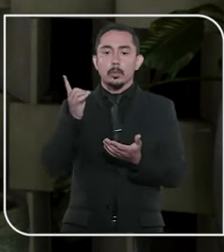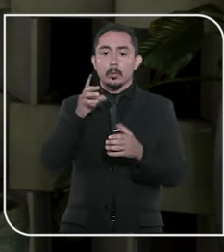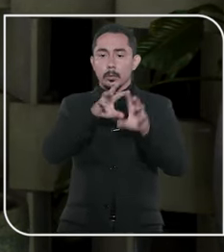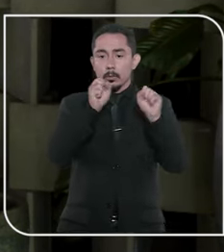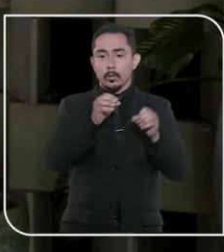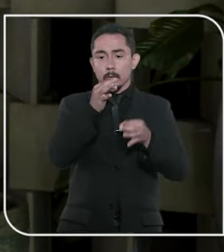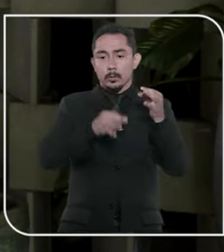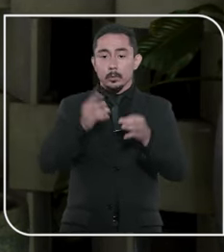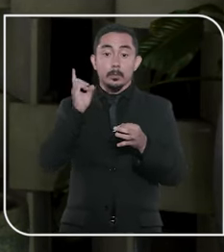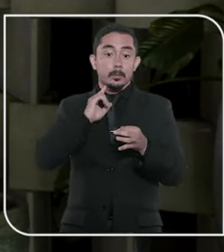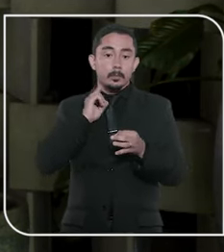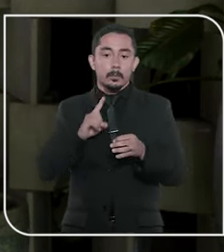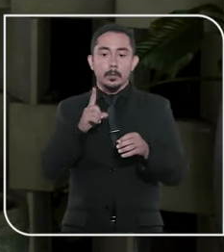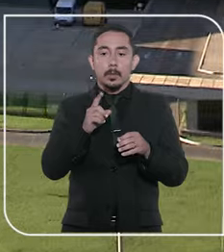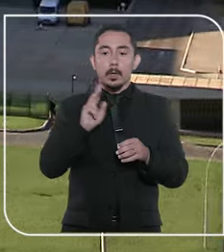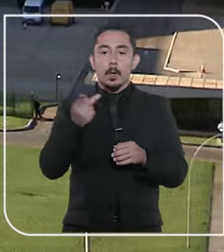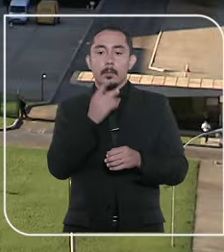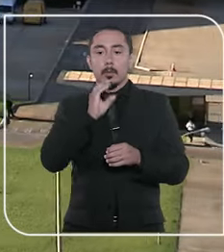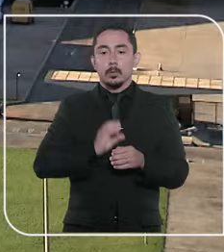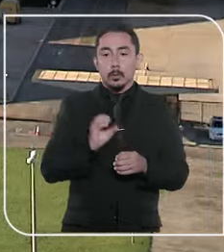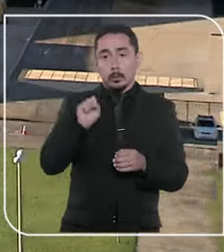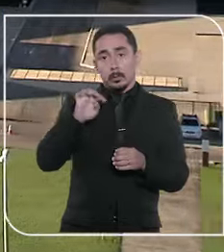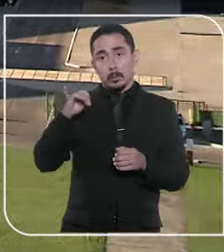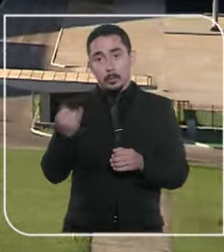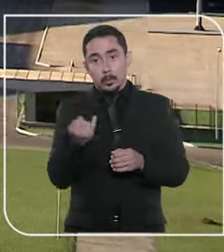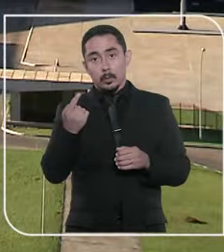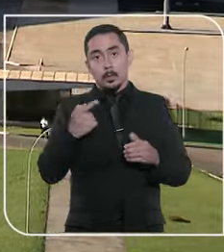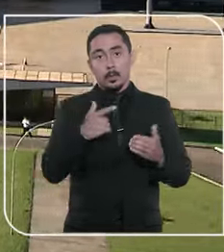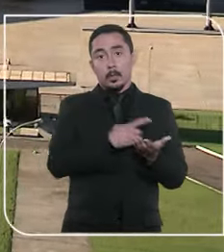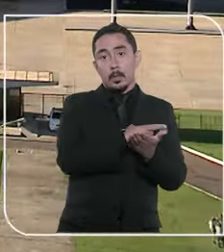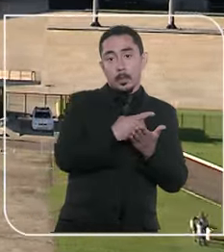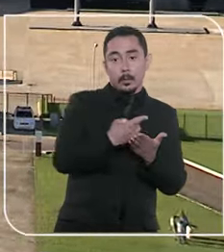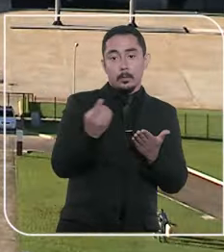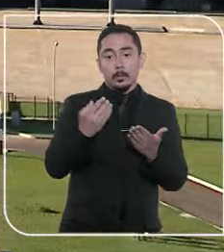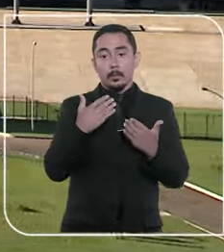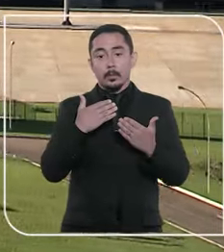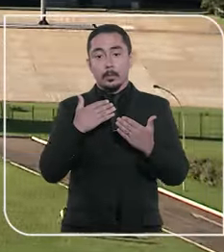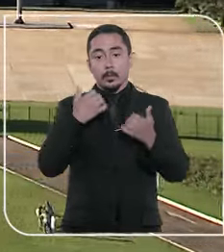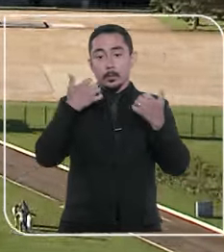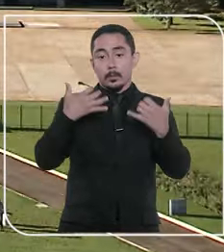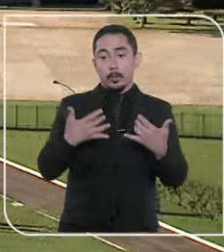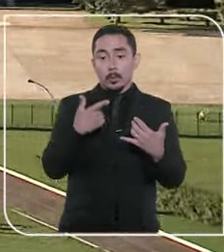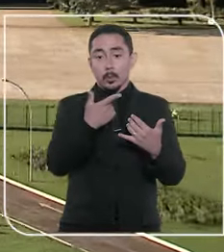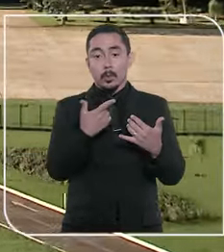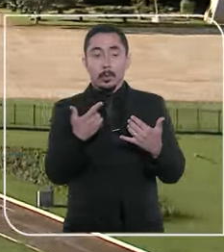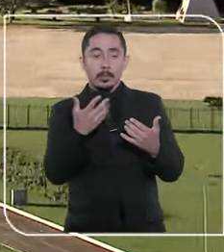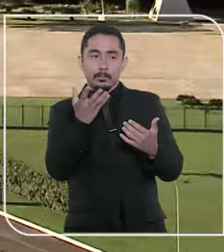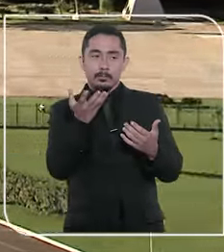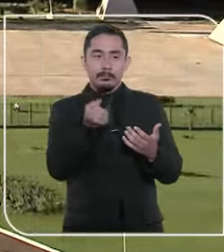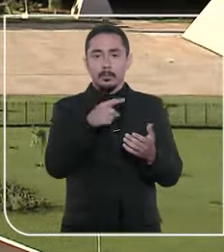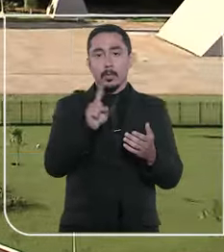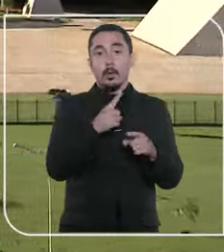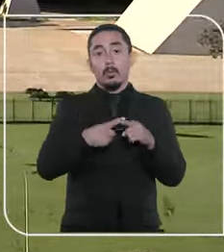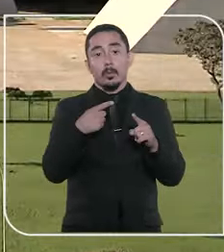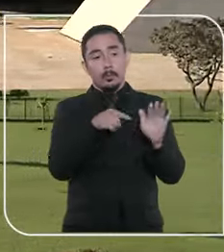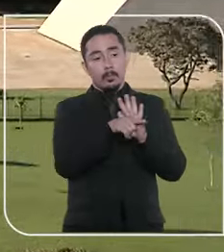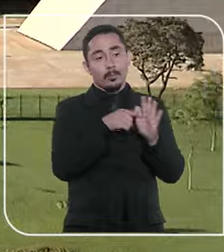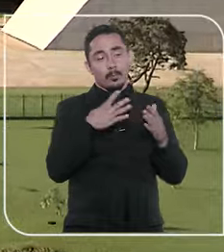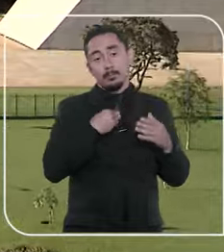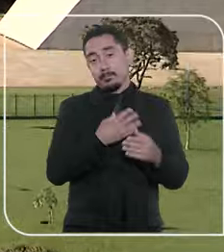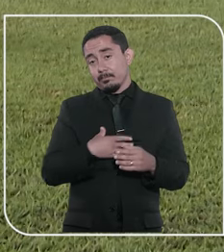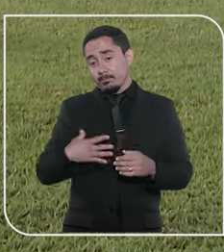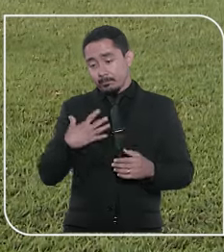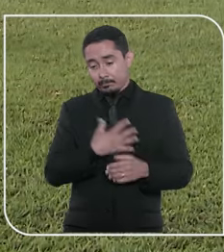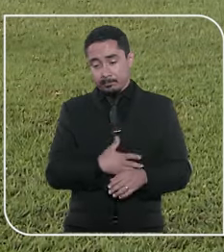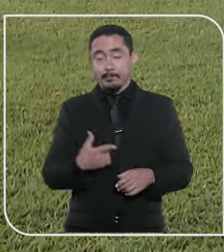Tribunal de Justiça de Minas Gerais. Em habeas corpus no STJ, a defesa alegou nulidade das provas obtidas por meio da busca